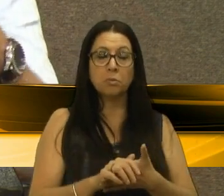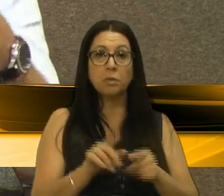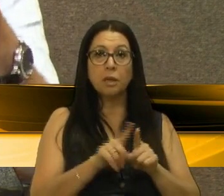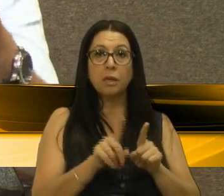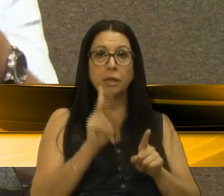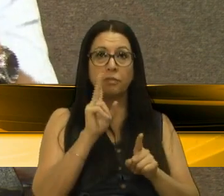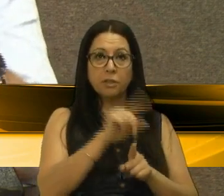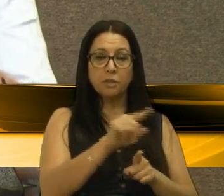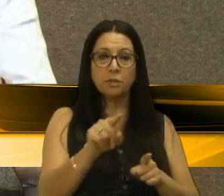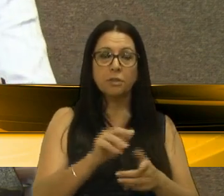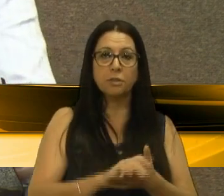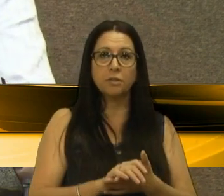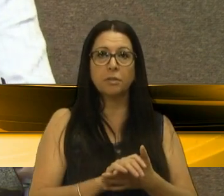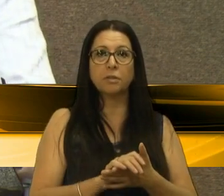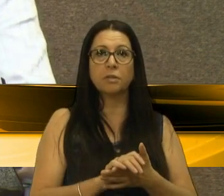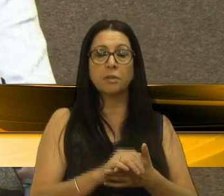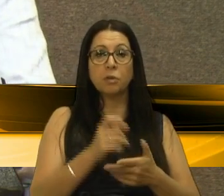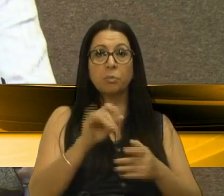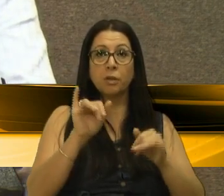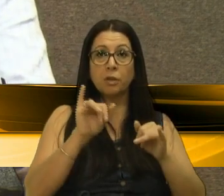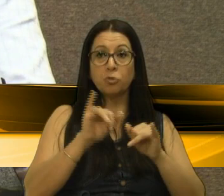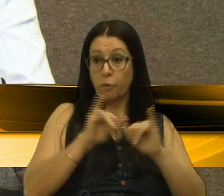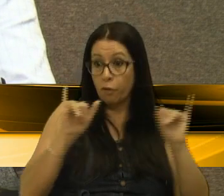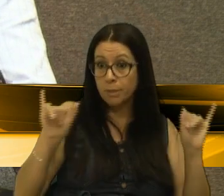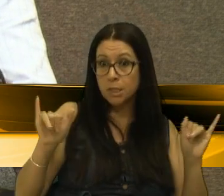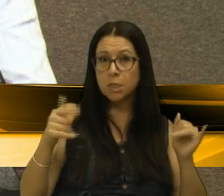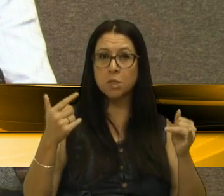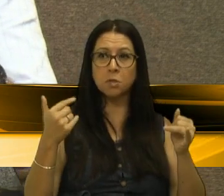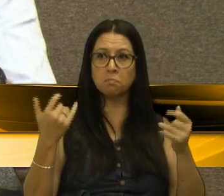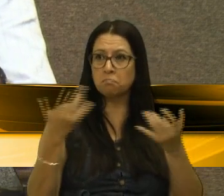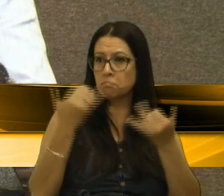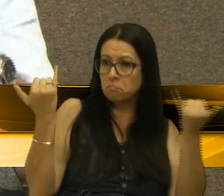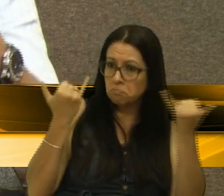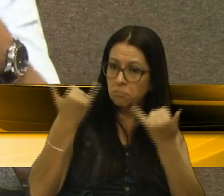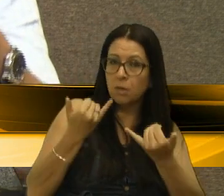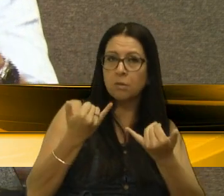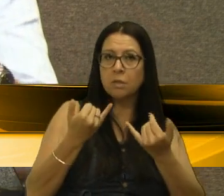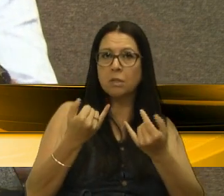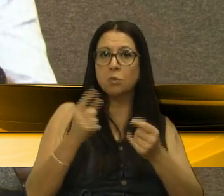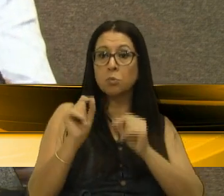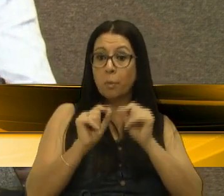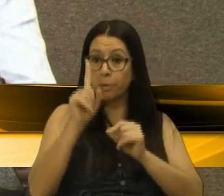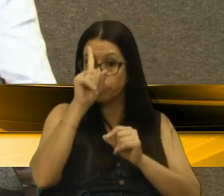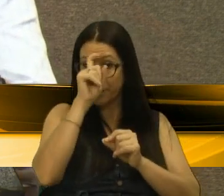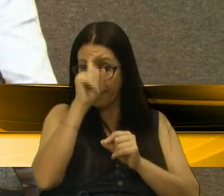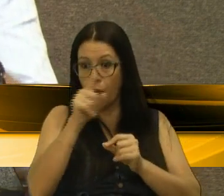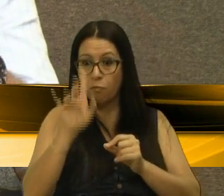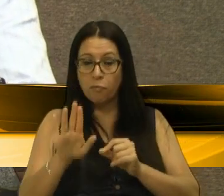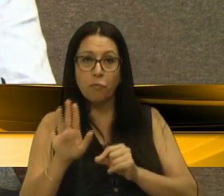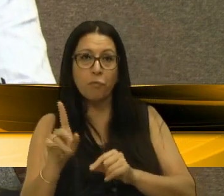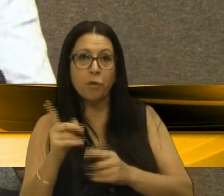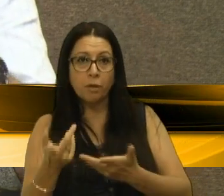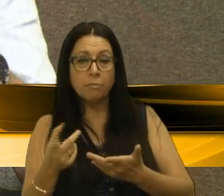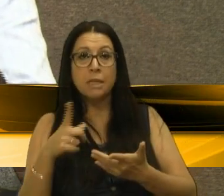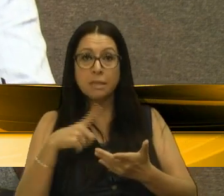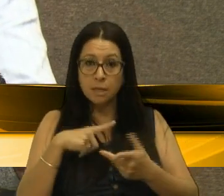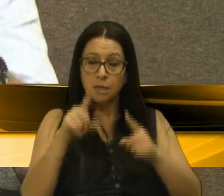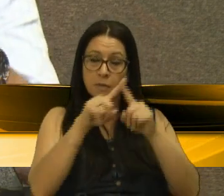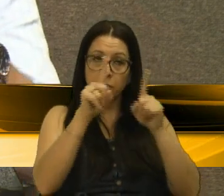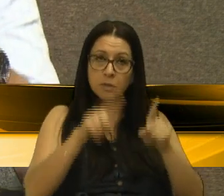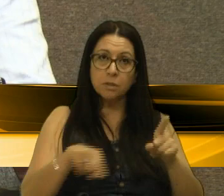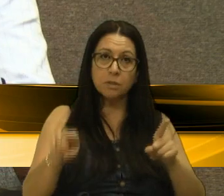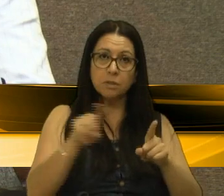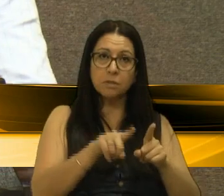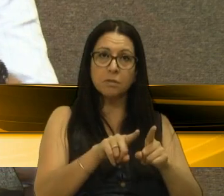receber alguma informação, ou até mesmo se hospitalizar no hospital, ter um funcionário